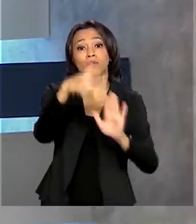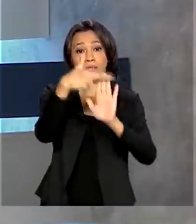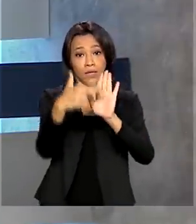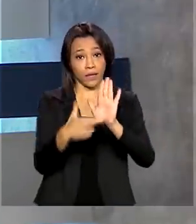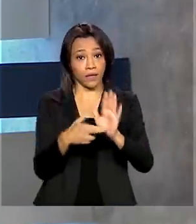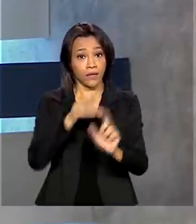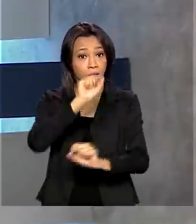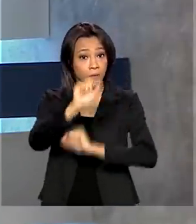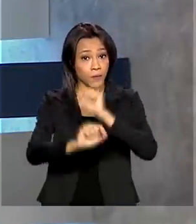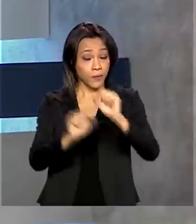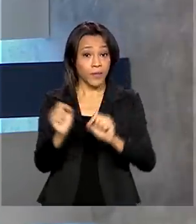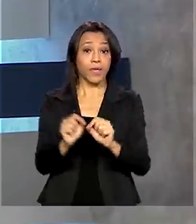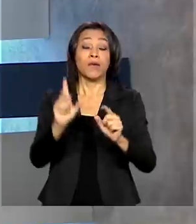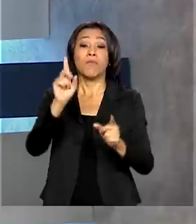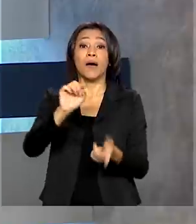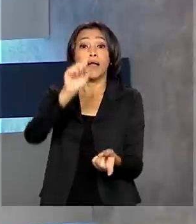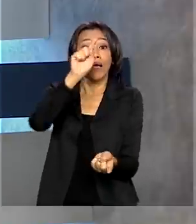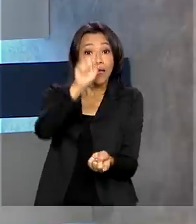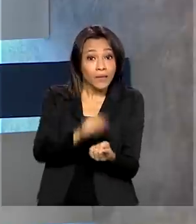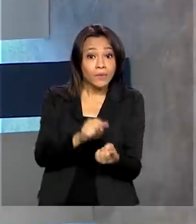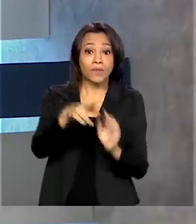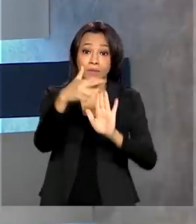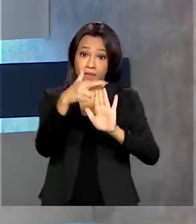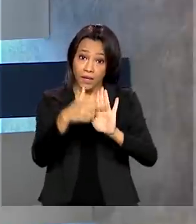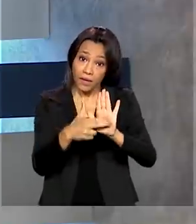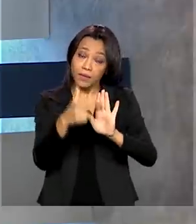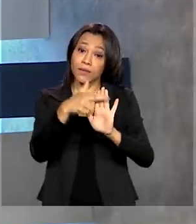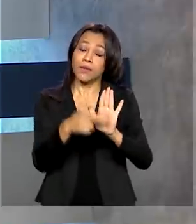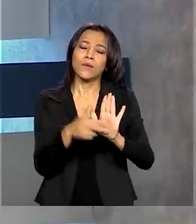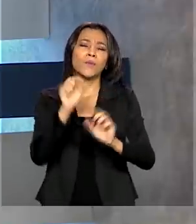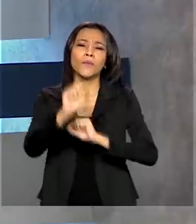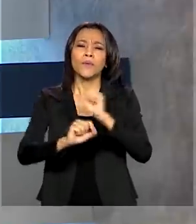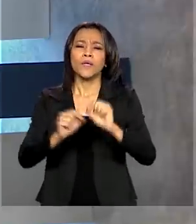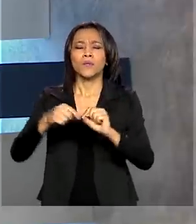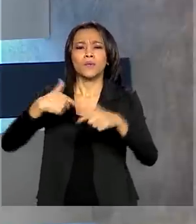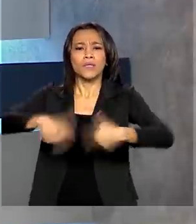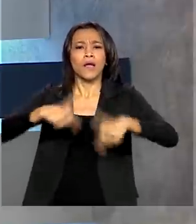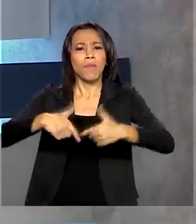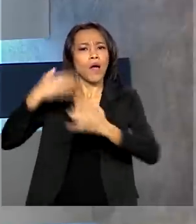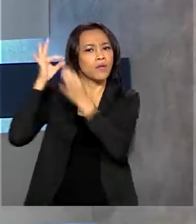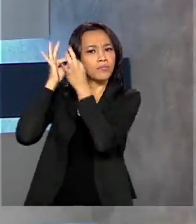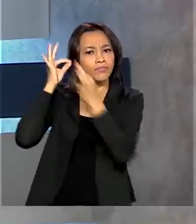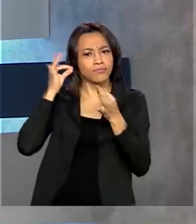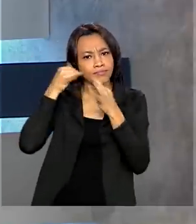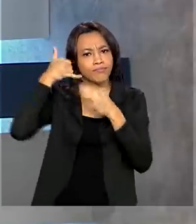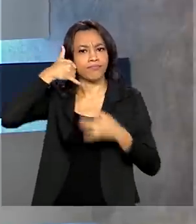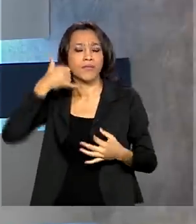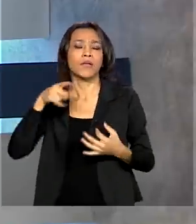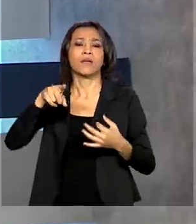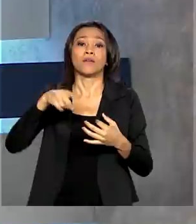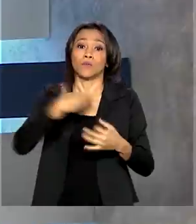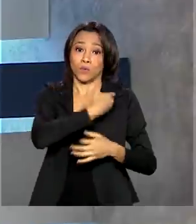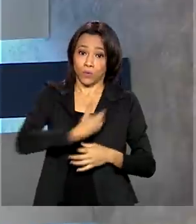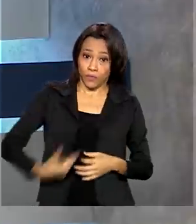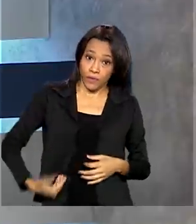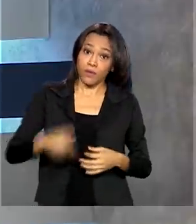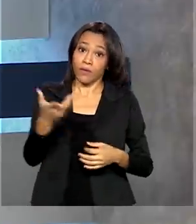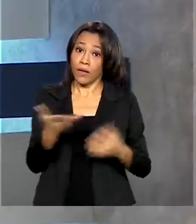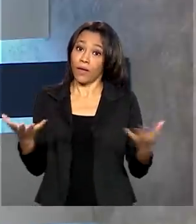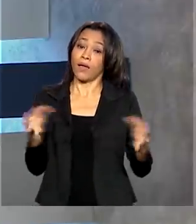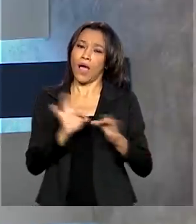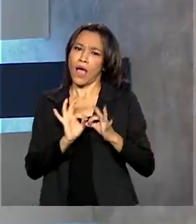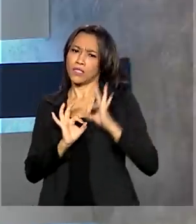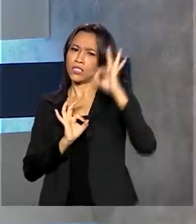simplificar e ampliar o teletrabalho nos órgãos federais. O governo quer aumentar a eficiência dos serviços públicos à